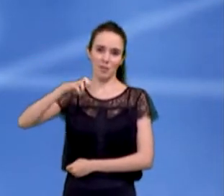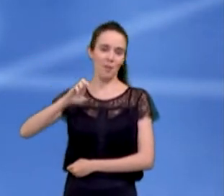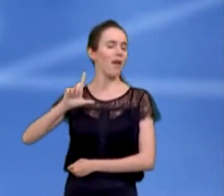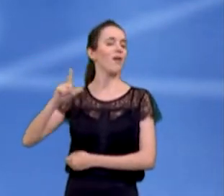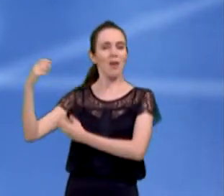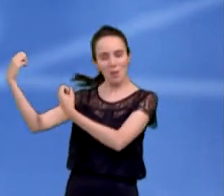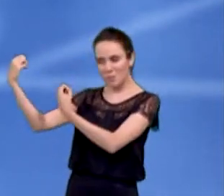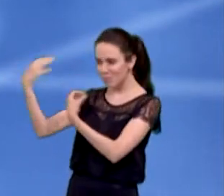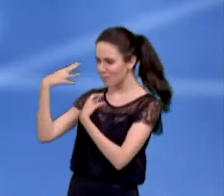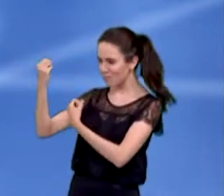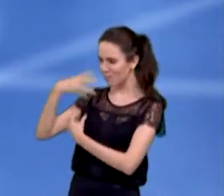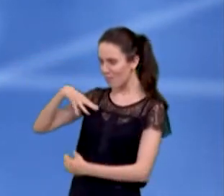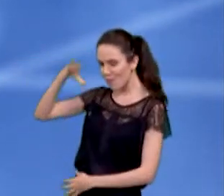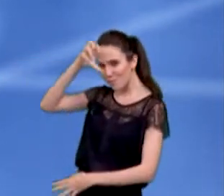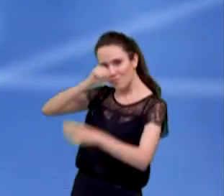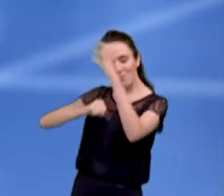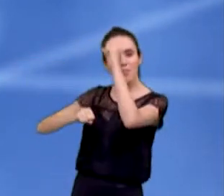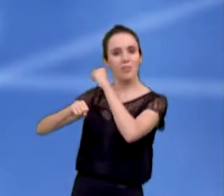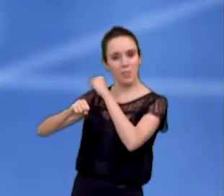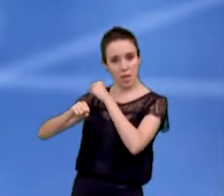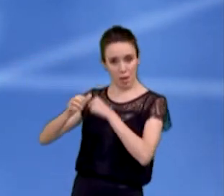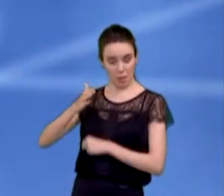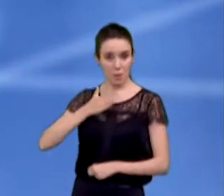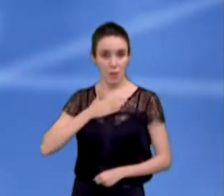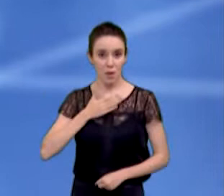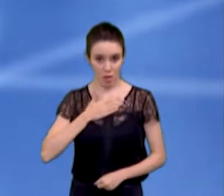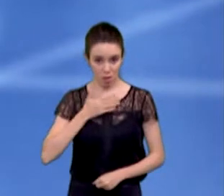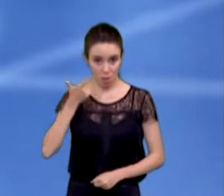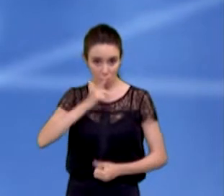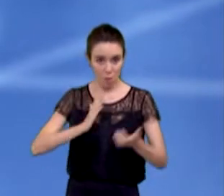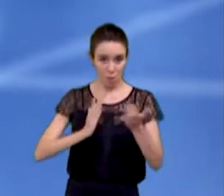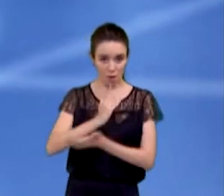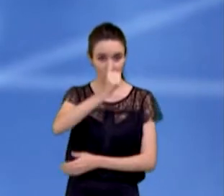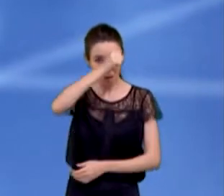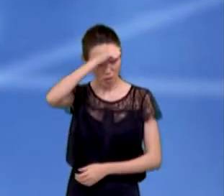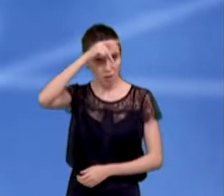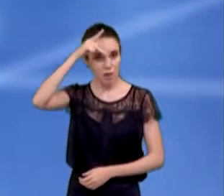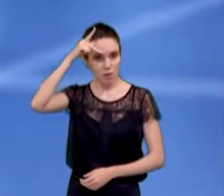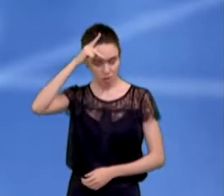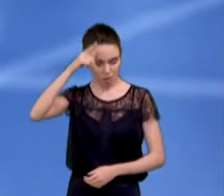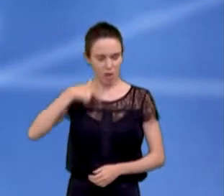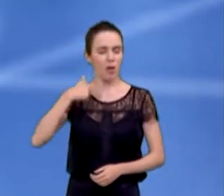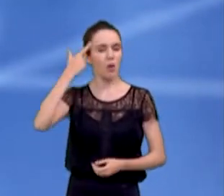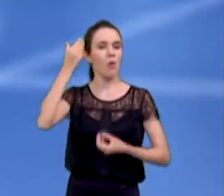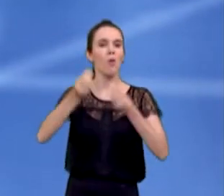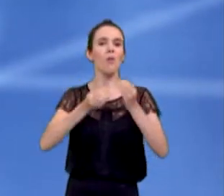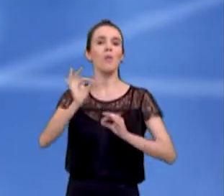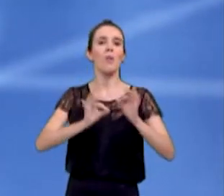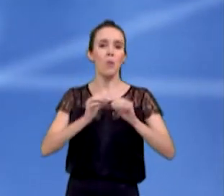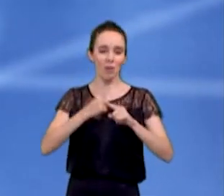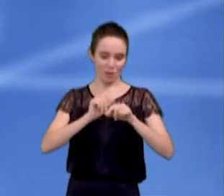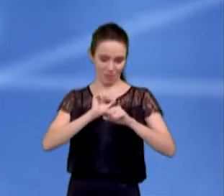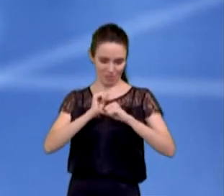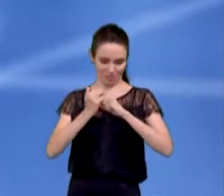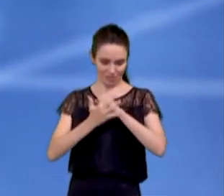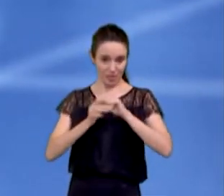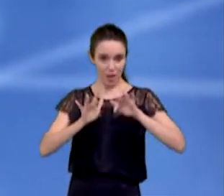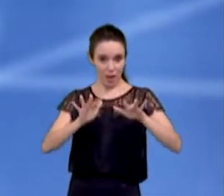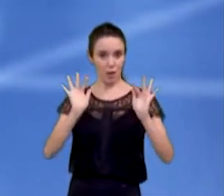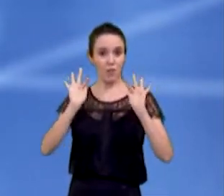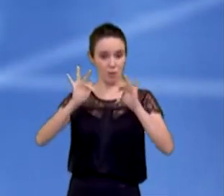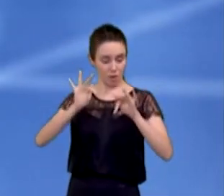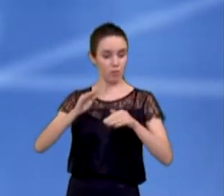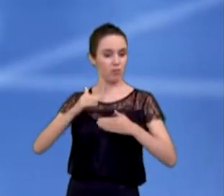governo, nós vamos fazer o quê? Nós vamos fazer um programa pós-pandemia, que já está aqui no meu plano de governo, vocês vão ver aí no plano de gestão,